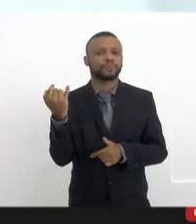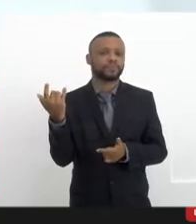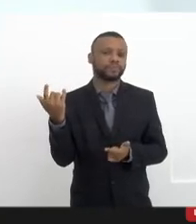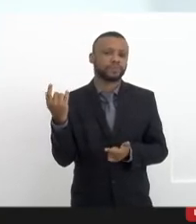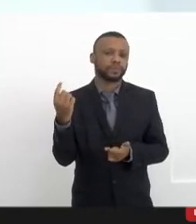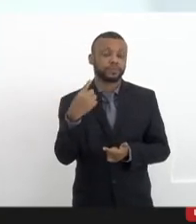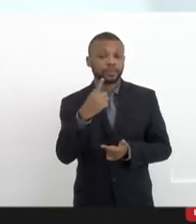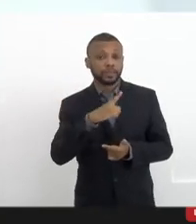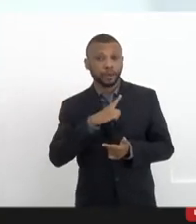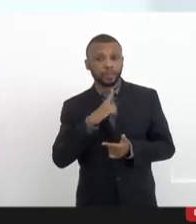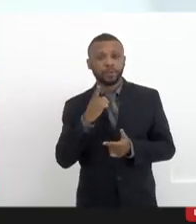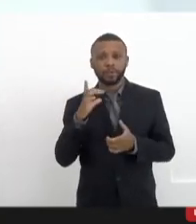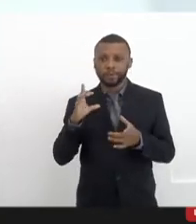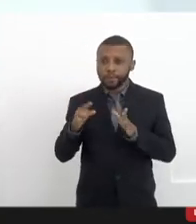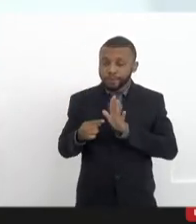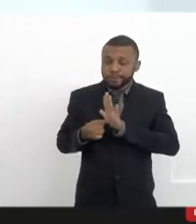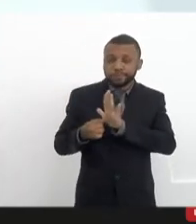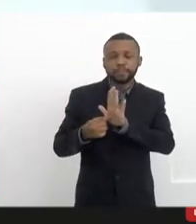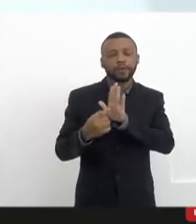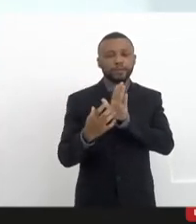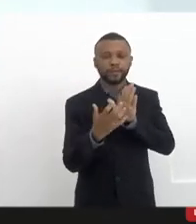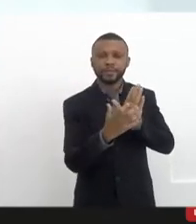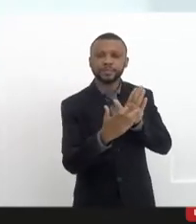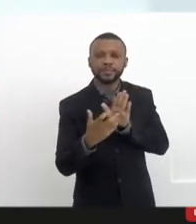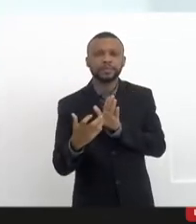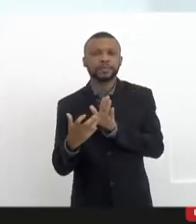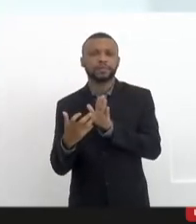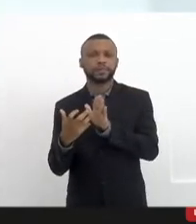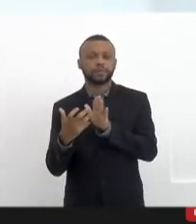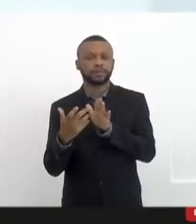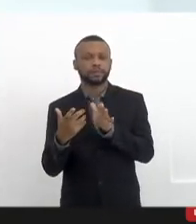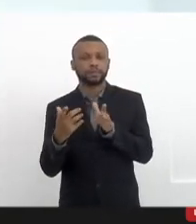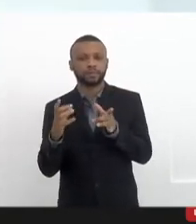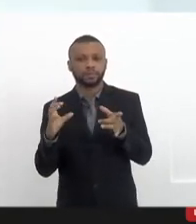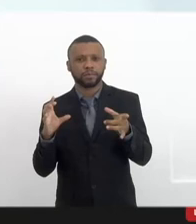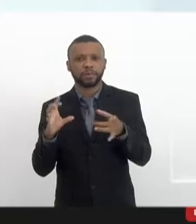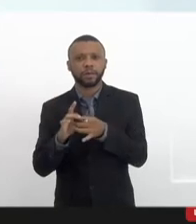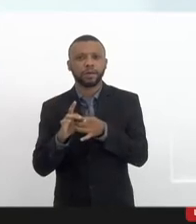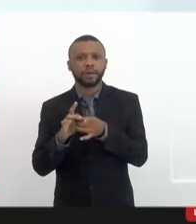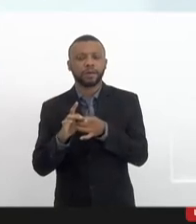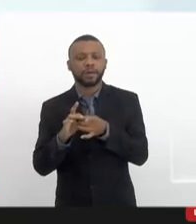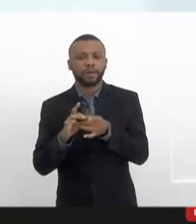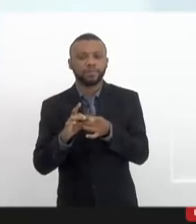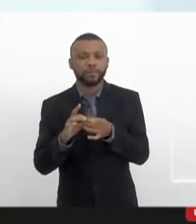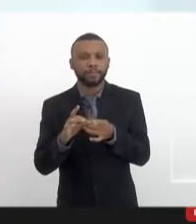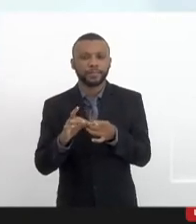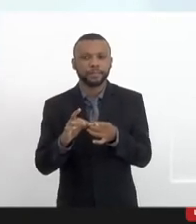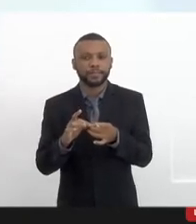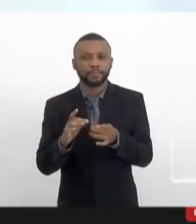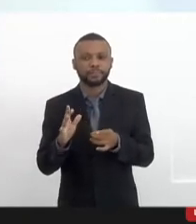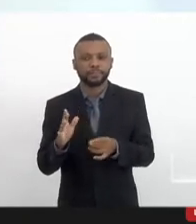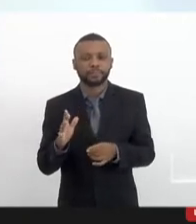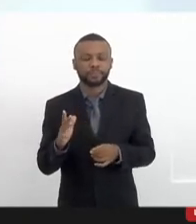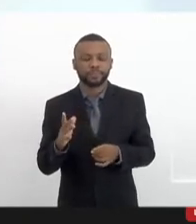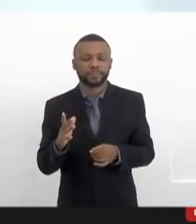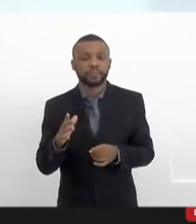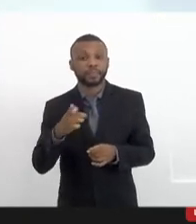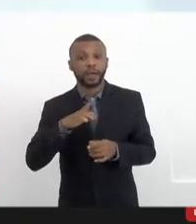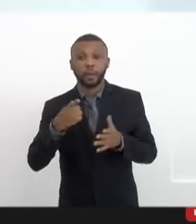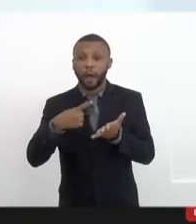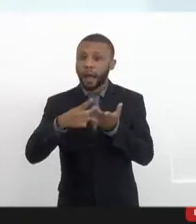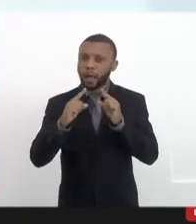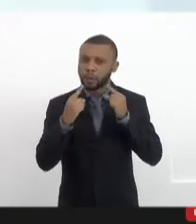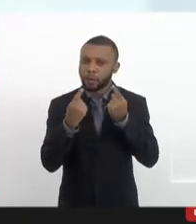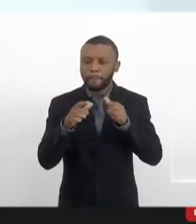feito o lançamento da Frente com muito sucesso no final de junho e agora estamos iniciando a nossa caminhada com uma audiência pública